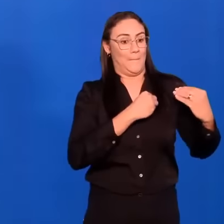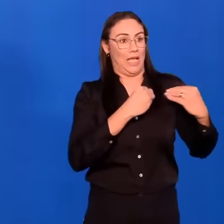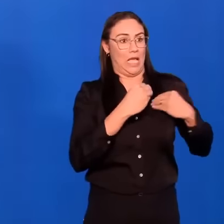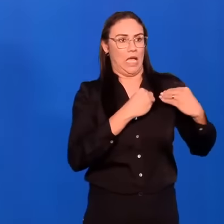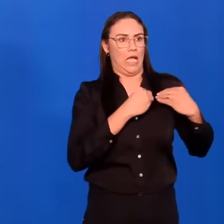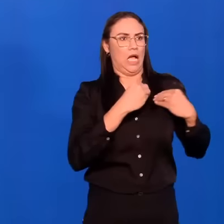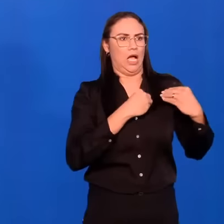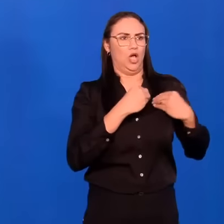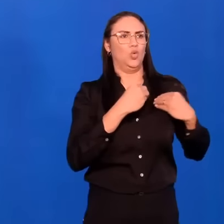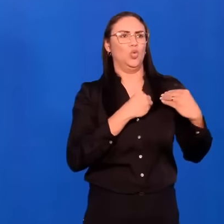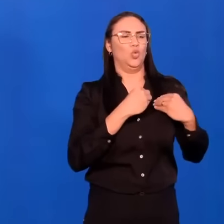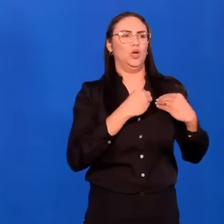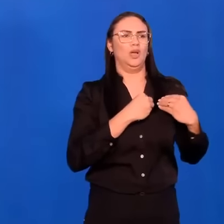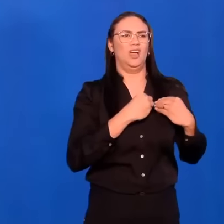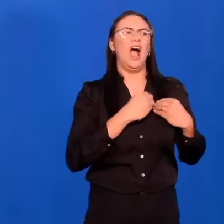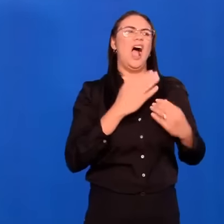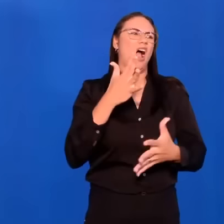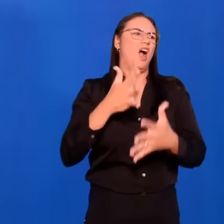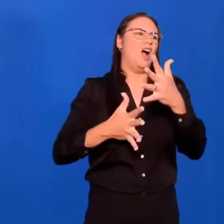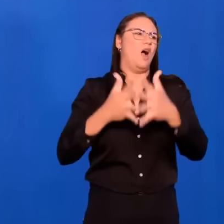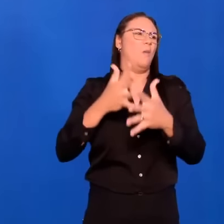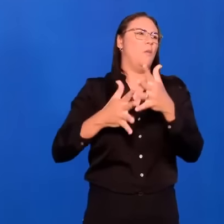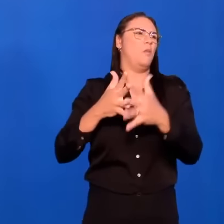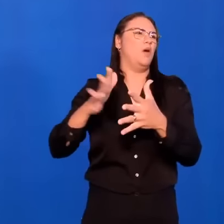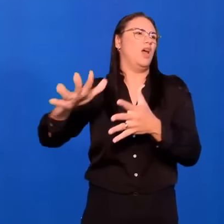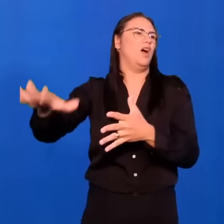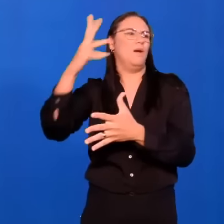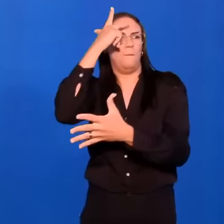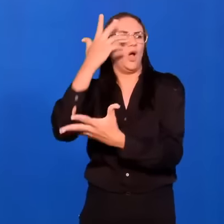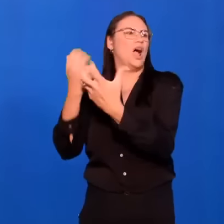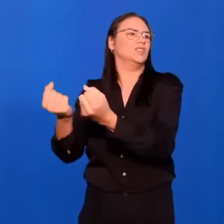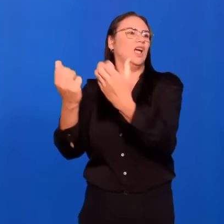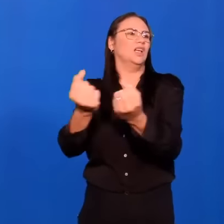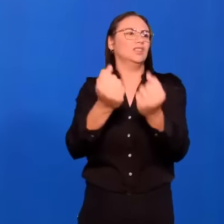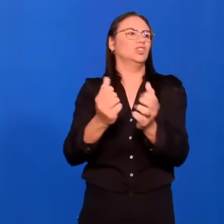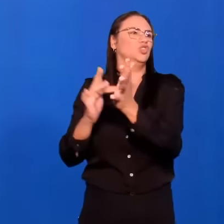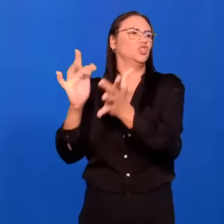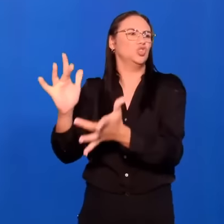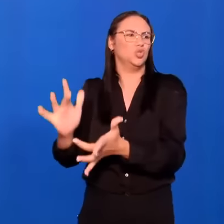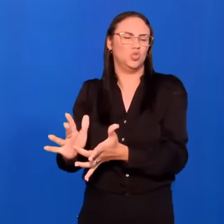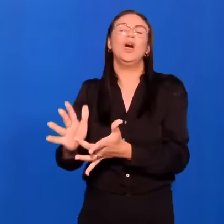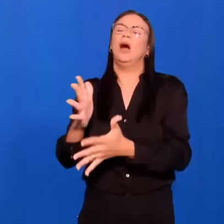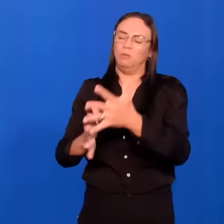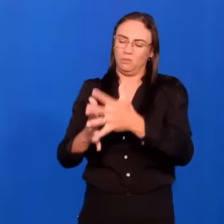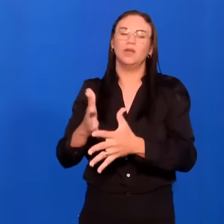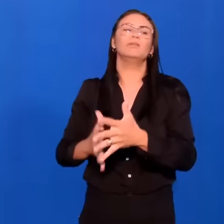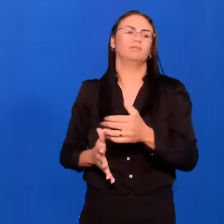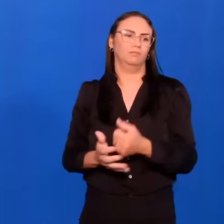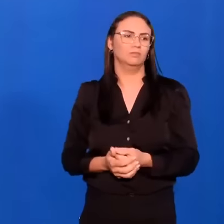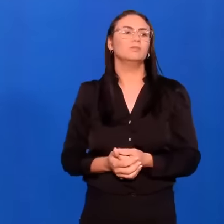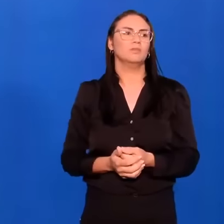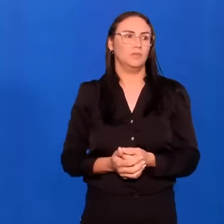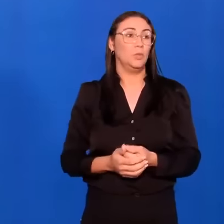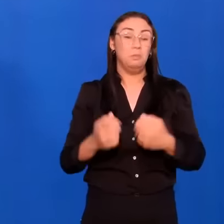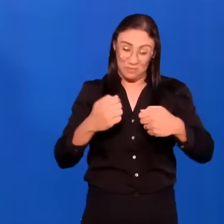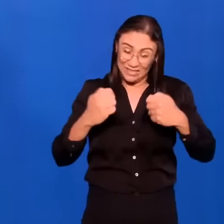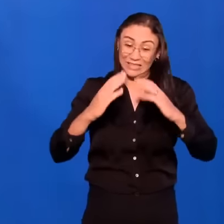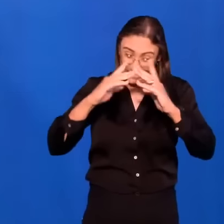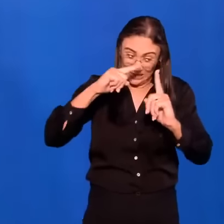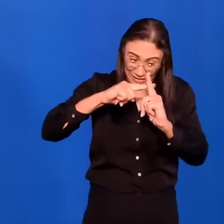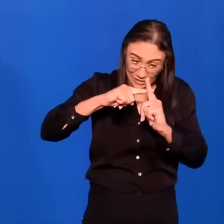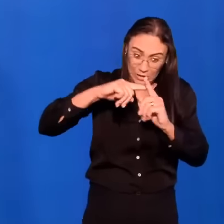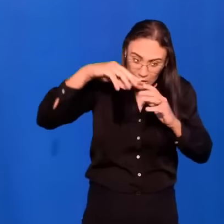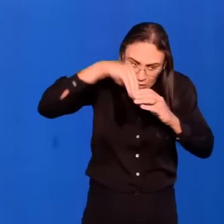muitos. E a punição tem como fim, remover essa imundícia da igreja de Cristo. Esses fornicadores